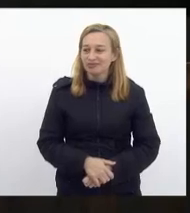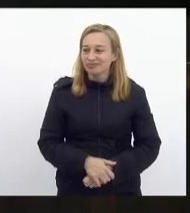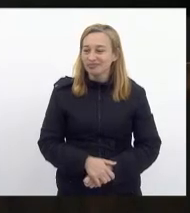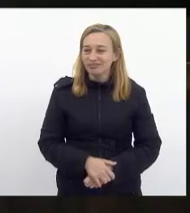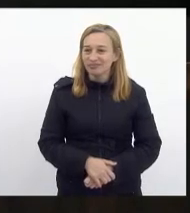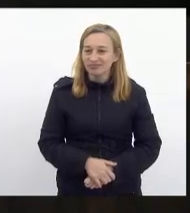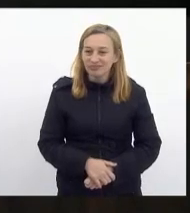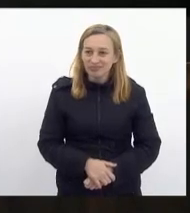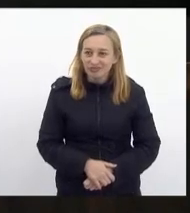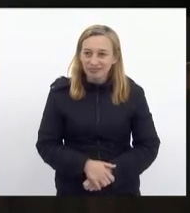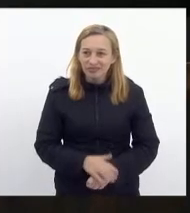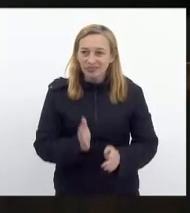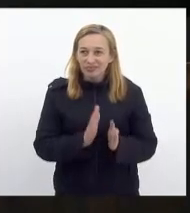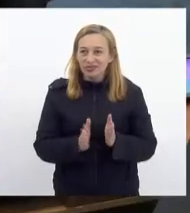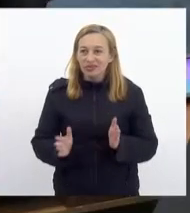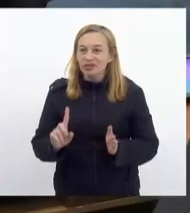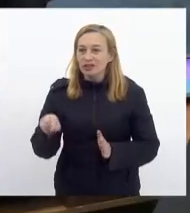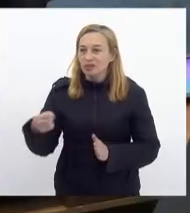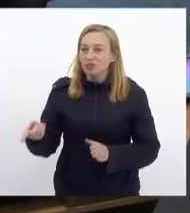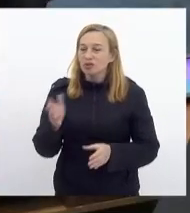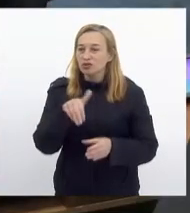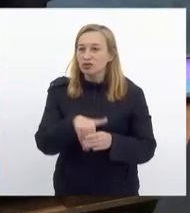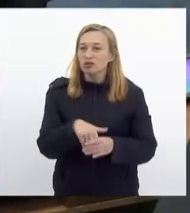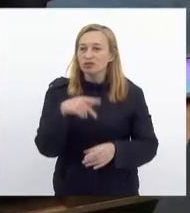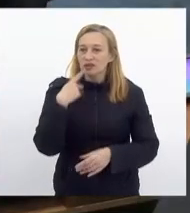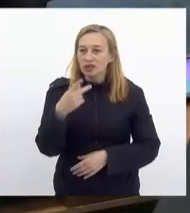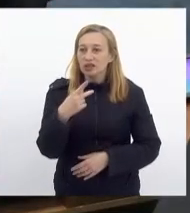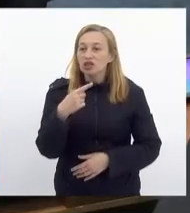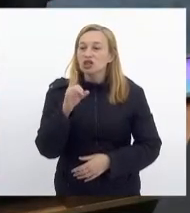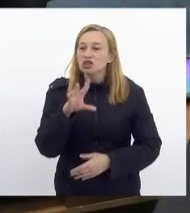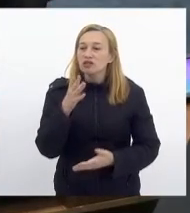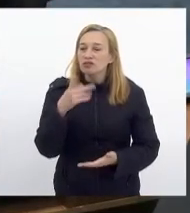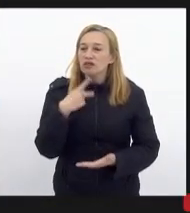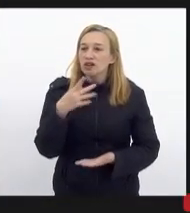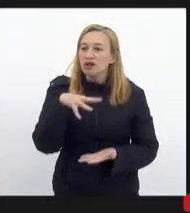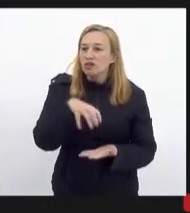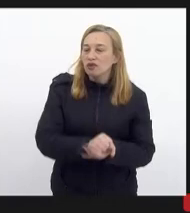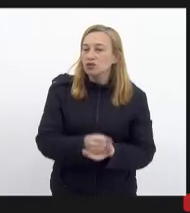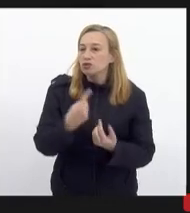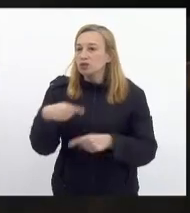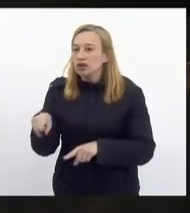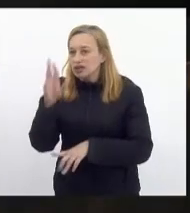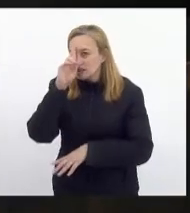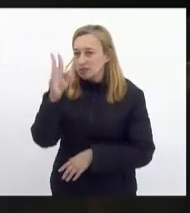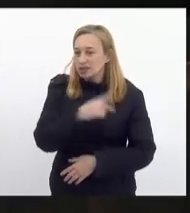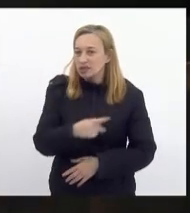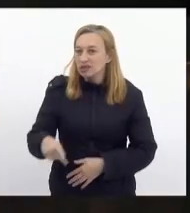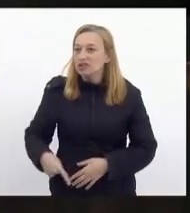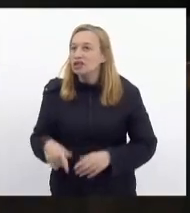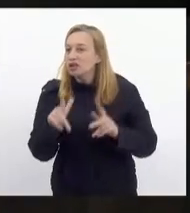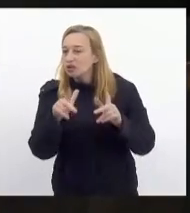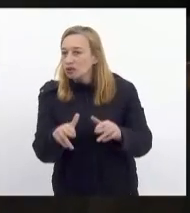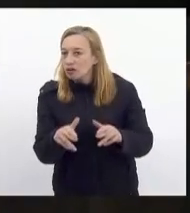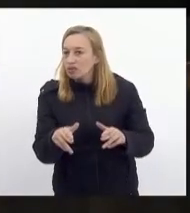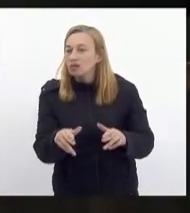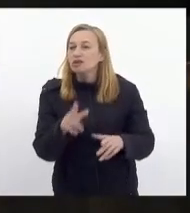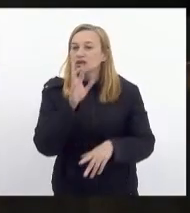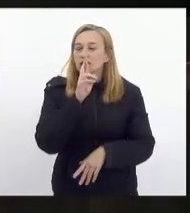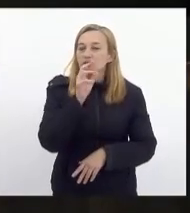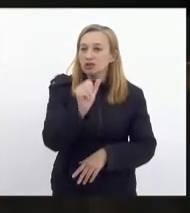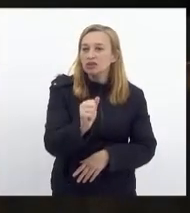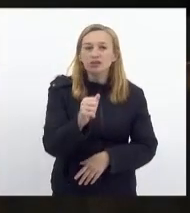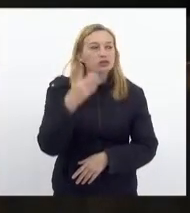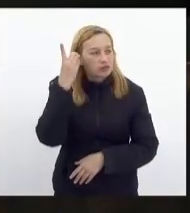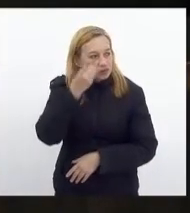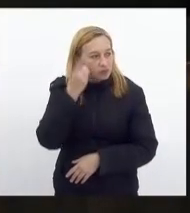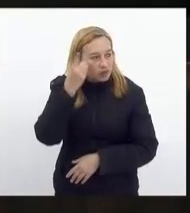ordem, porque tem as declarações de voto. É só para registrar meu voto contrário também, presidente. No mesmo projeto, deputado Rodrigo Amorim também